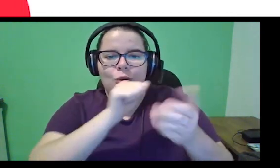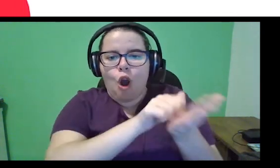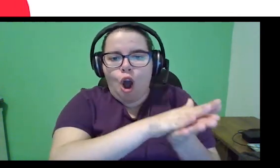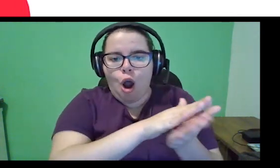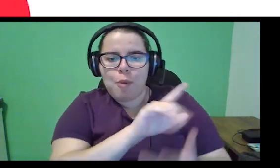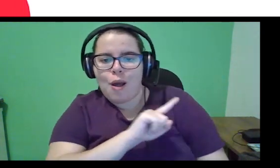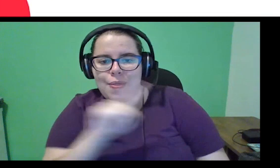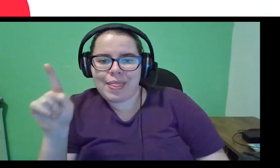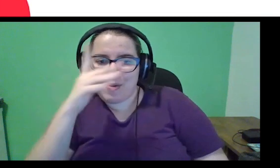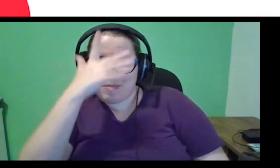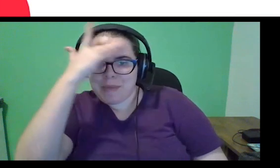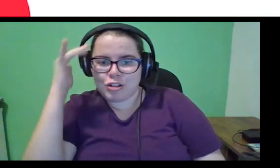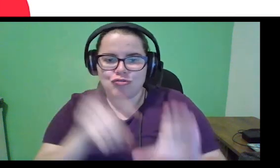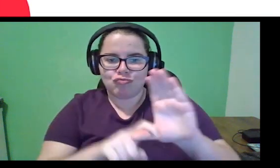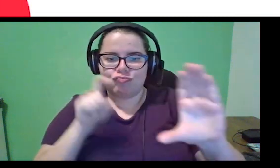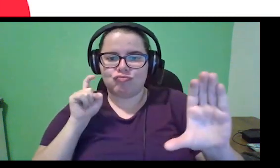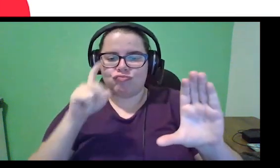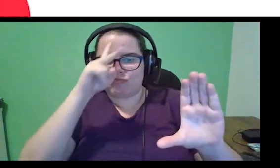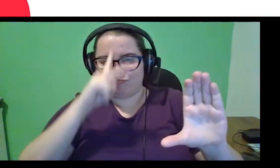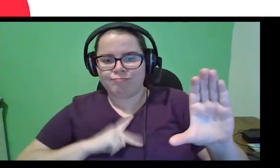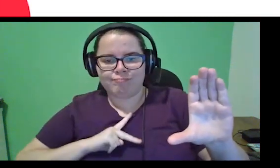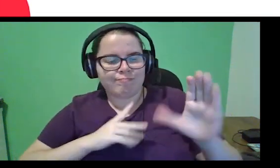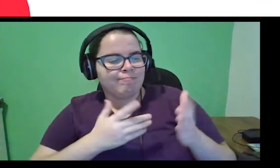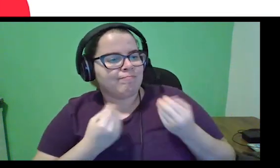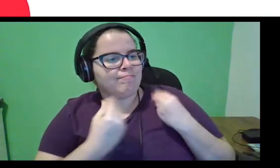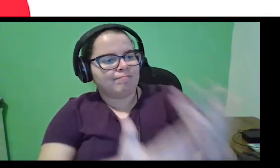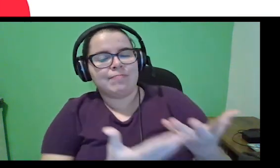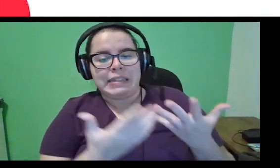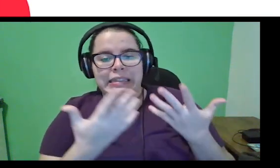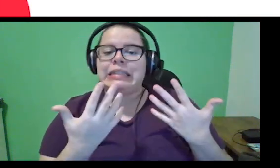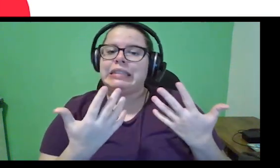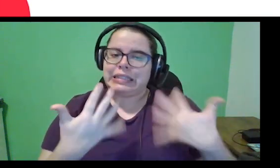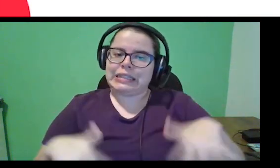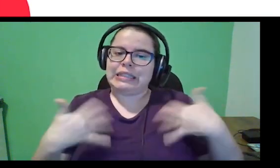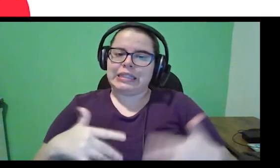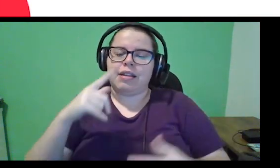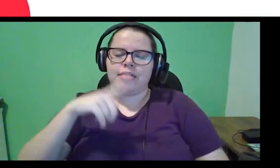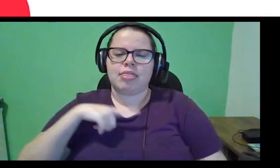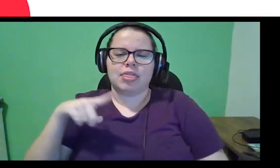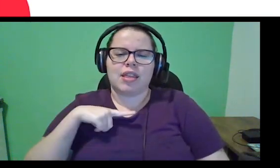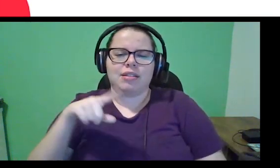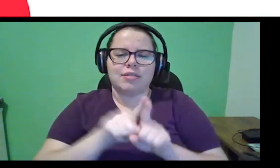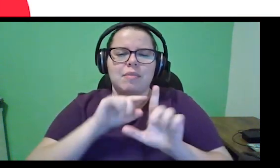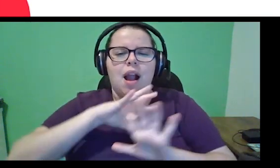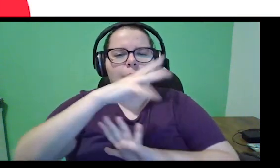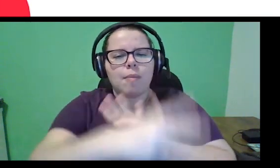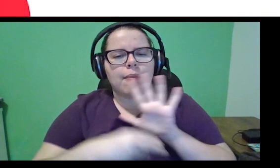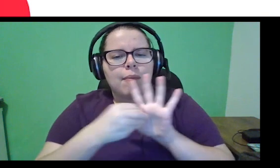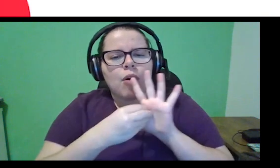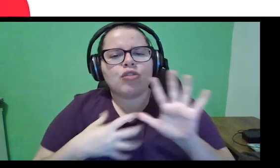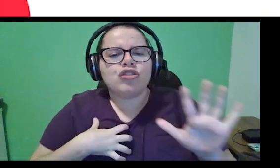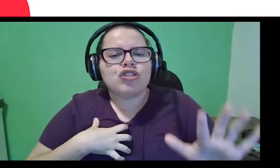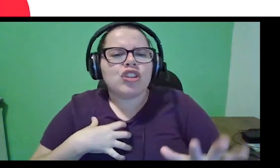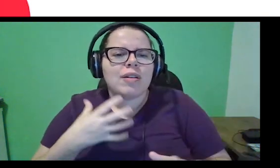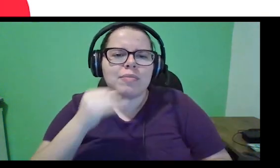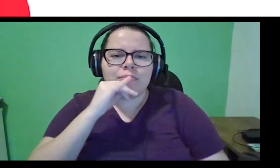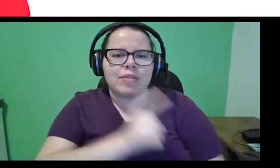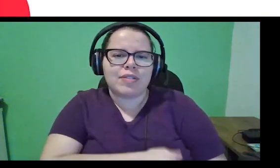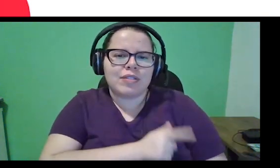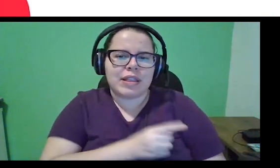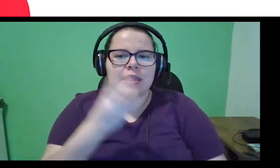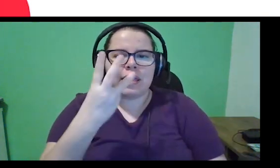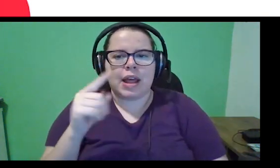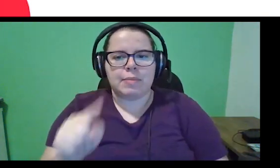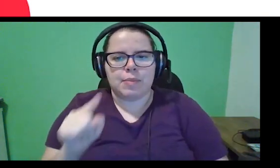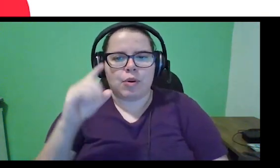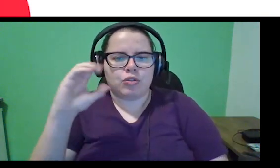pessoas, a autonomia que ele dá para elas, né? Então, isso tem muita abordagem de Management 3.0.